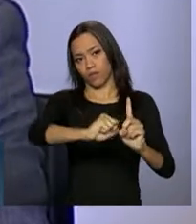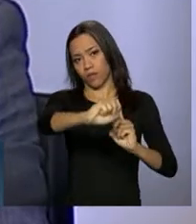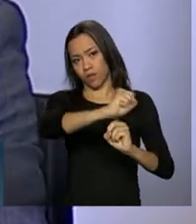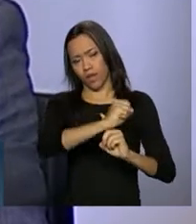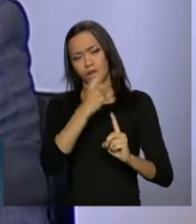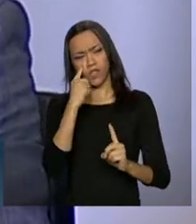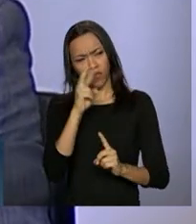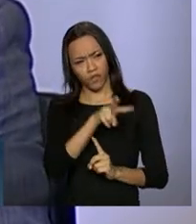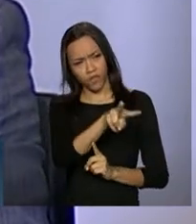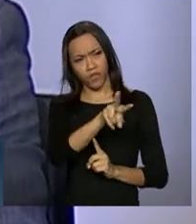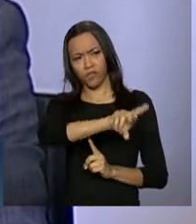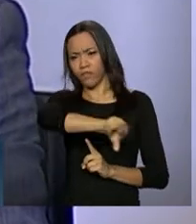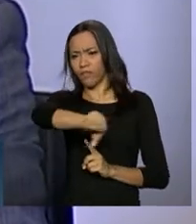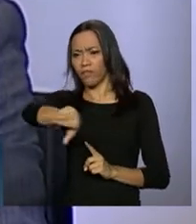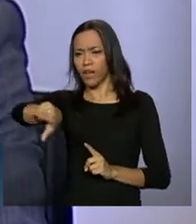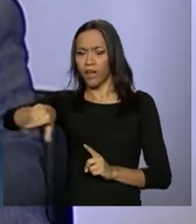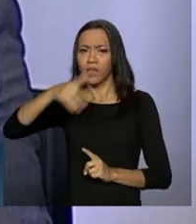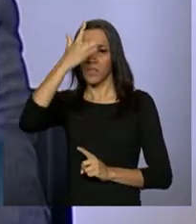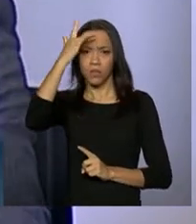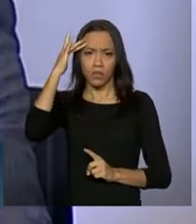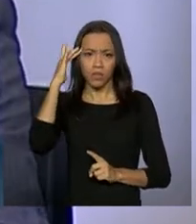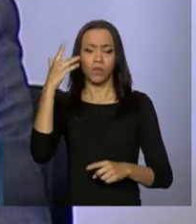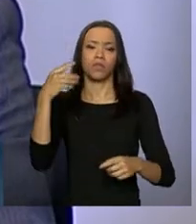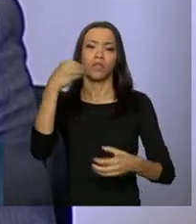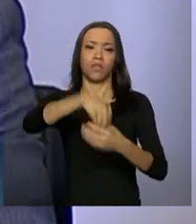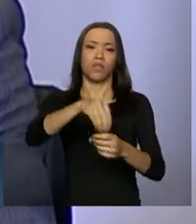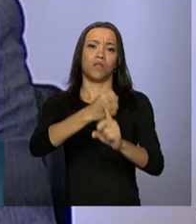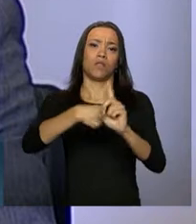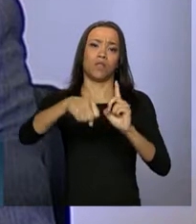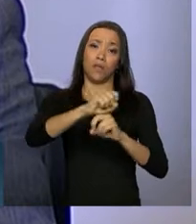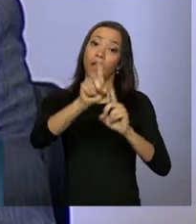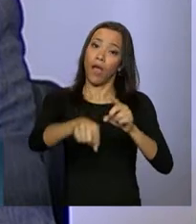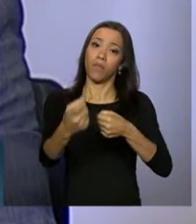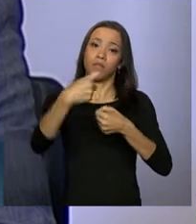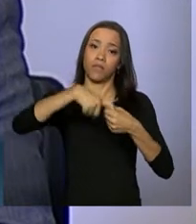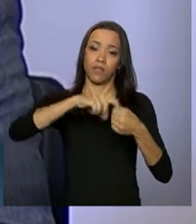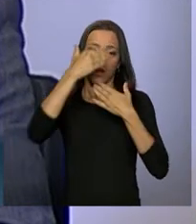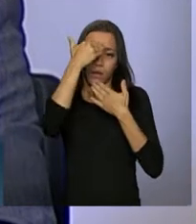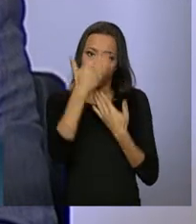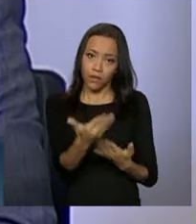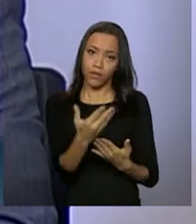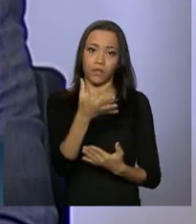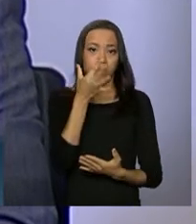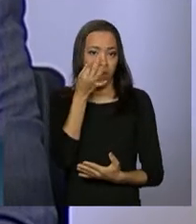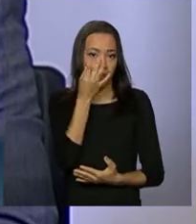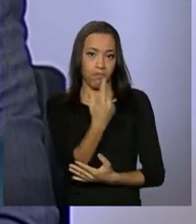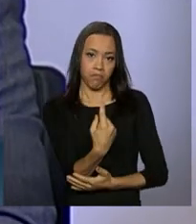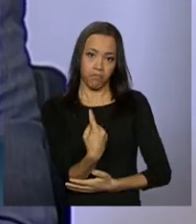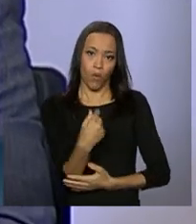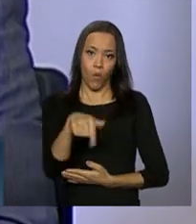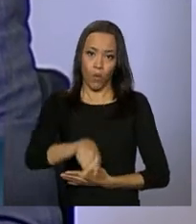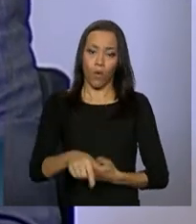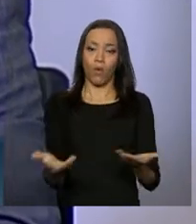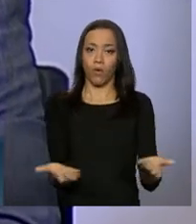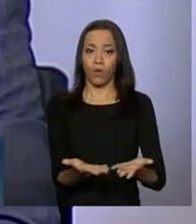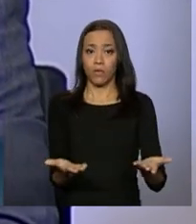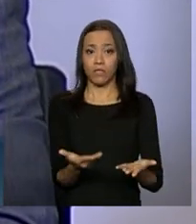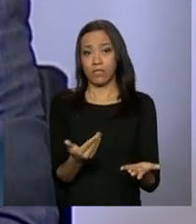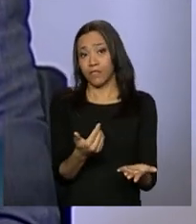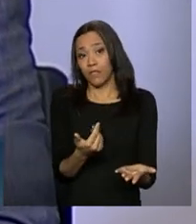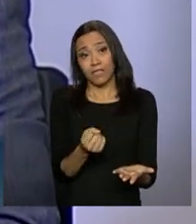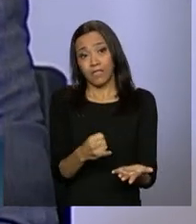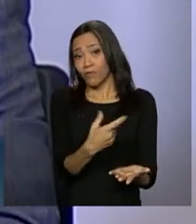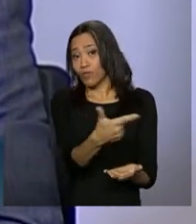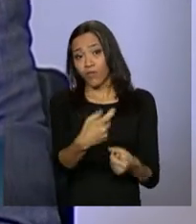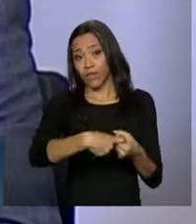parceiros importantes da sociedade civil, agradeço a presença, mas sem eles também não seria possível esse trabalho.